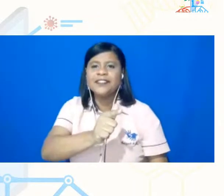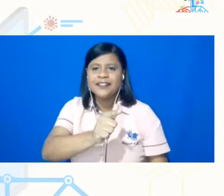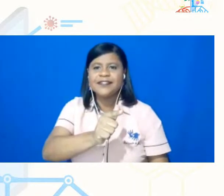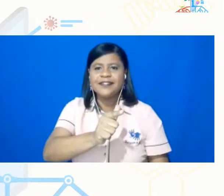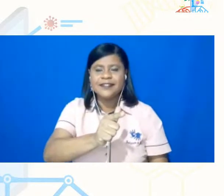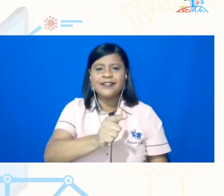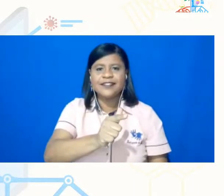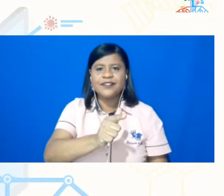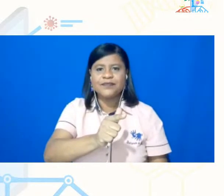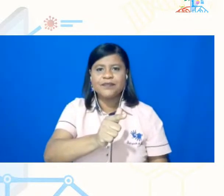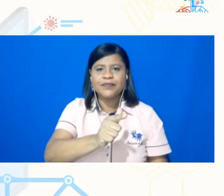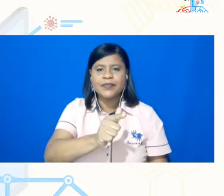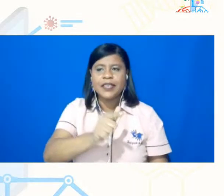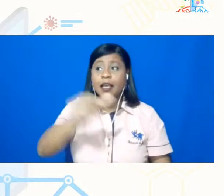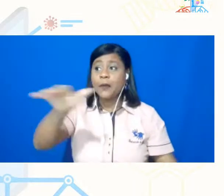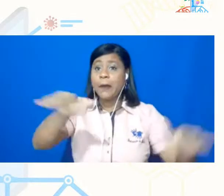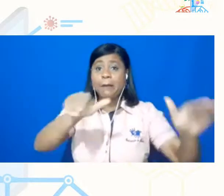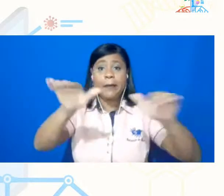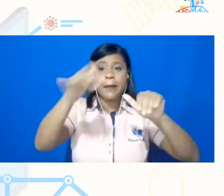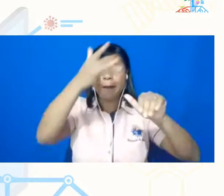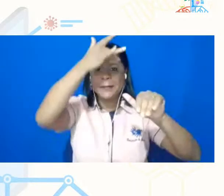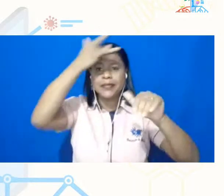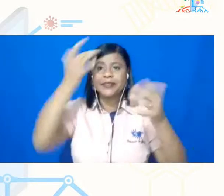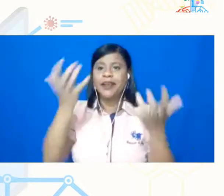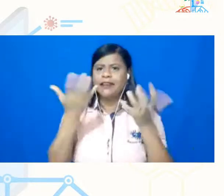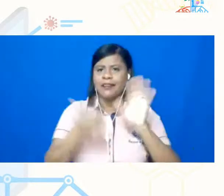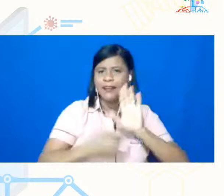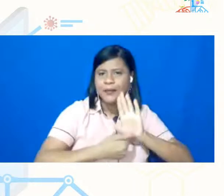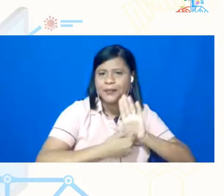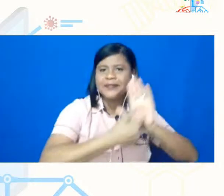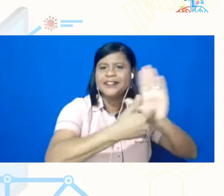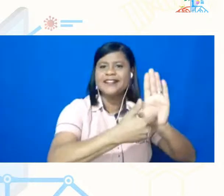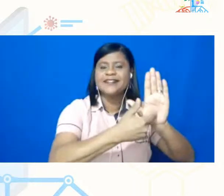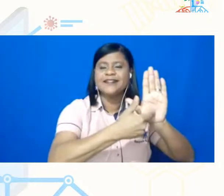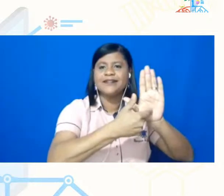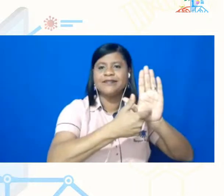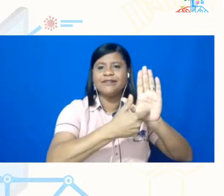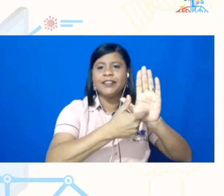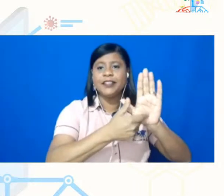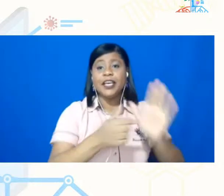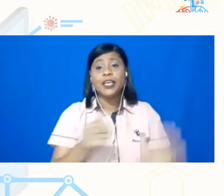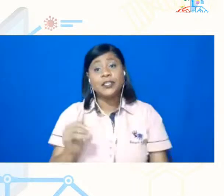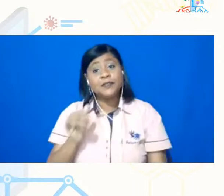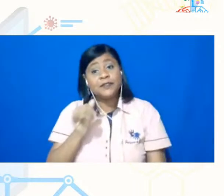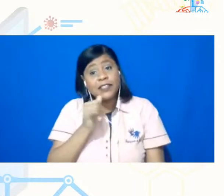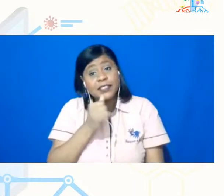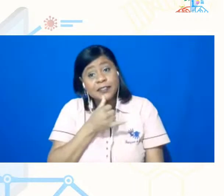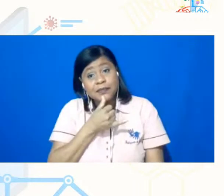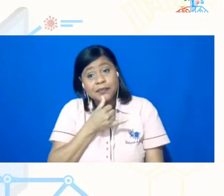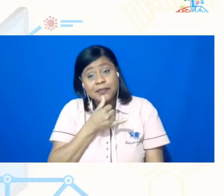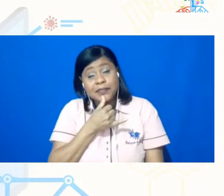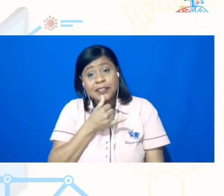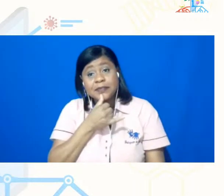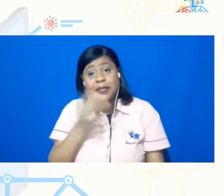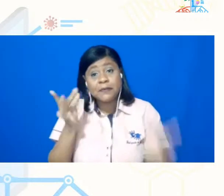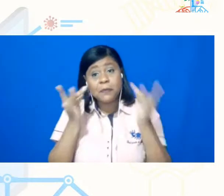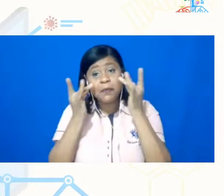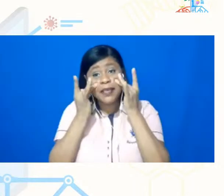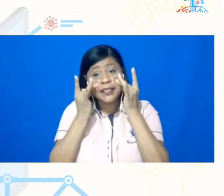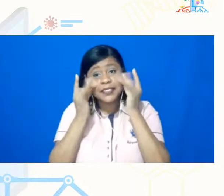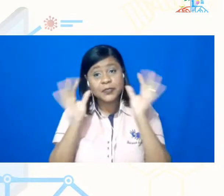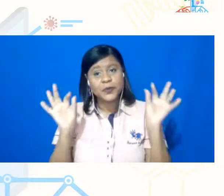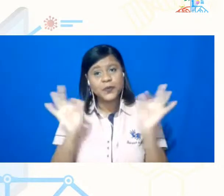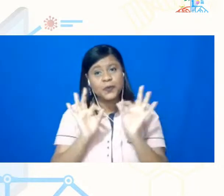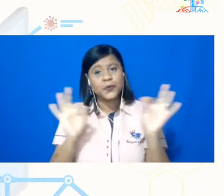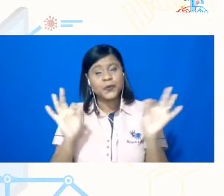de pessoas que queiram vir apresentar, infelizmente, não vamos nos ver, né, não vai ter